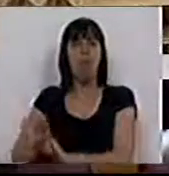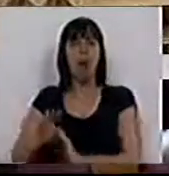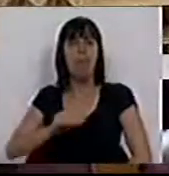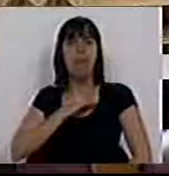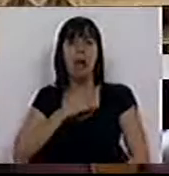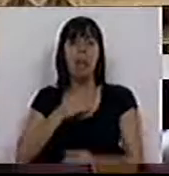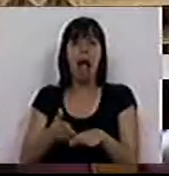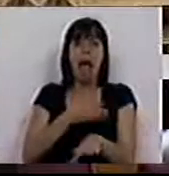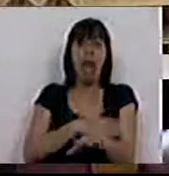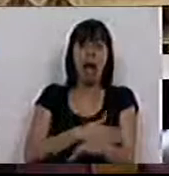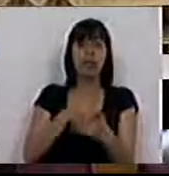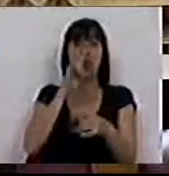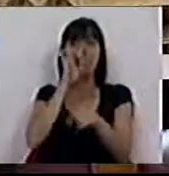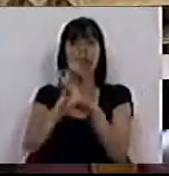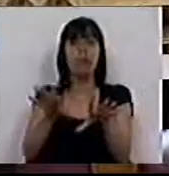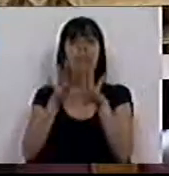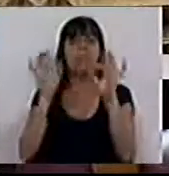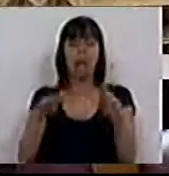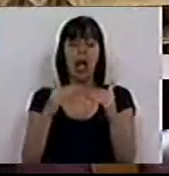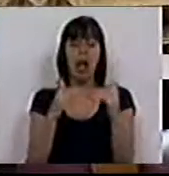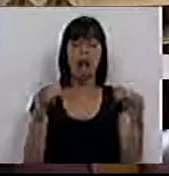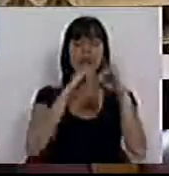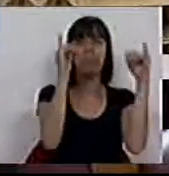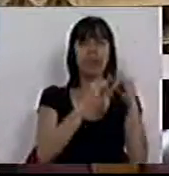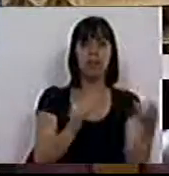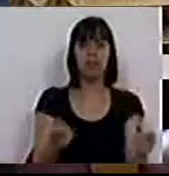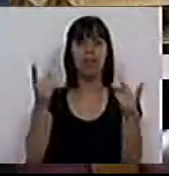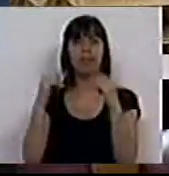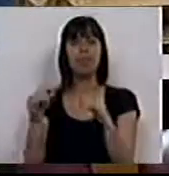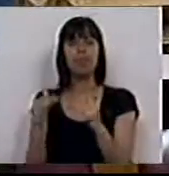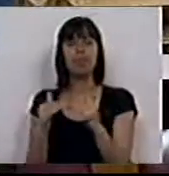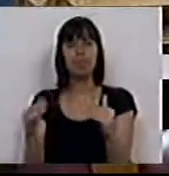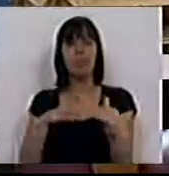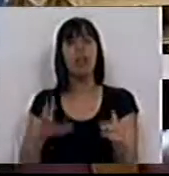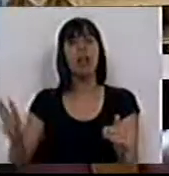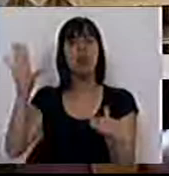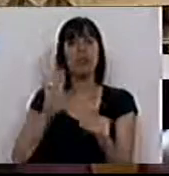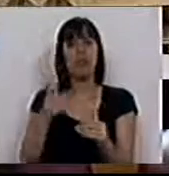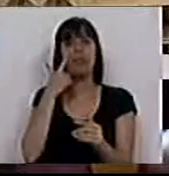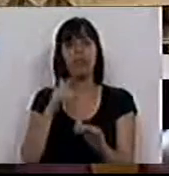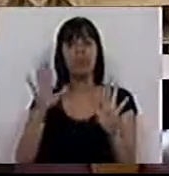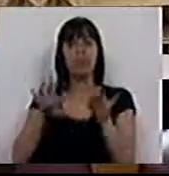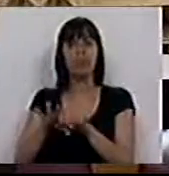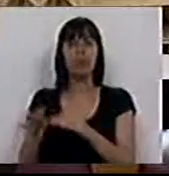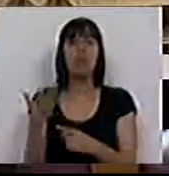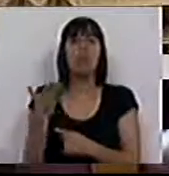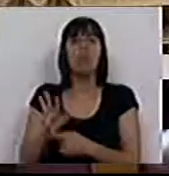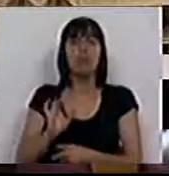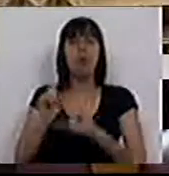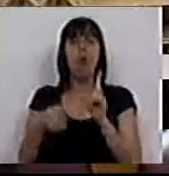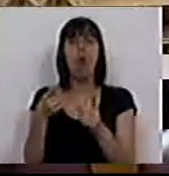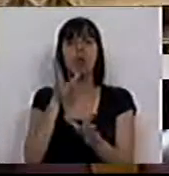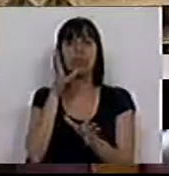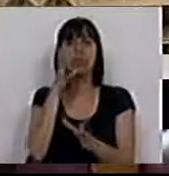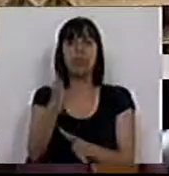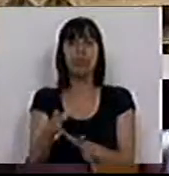preocupações anteriores e o mesmo aconteceu, quer a nível internacional, quer a nível nacional. Vejamos, por exemplo, aquelas que foram